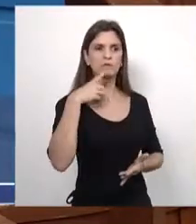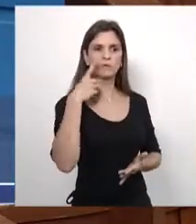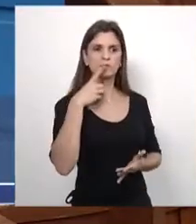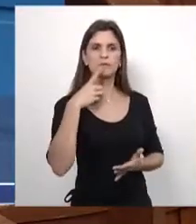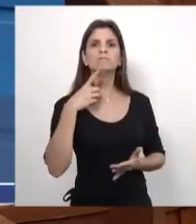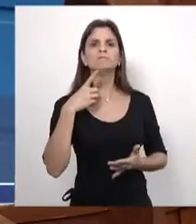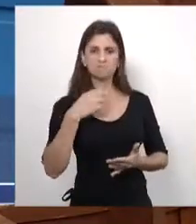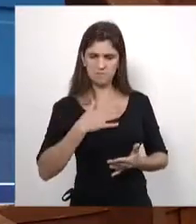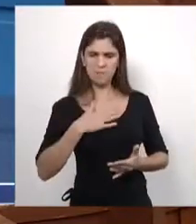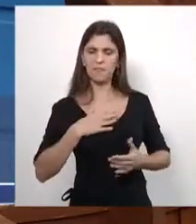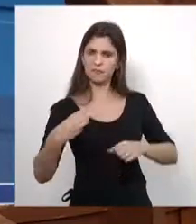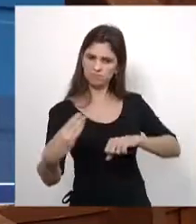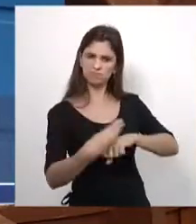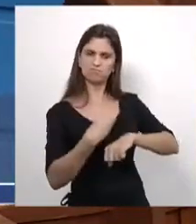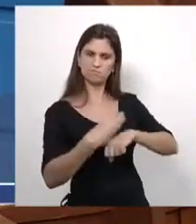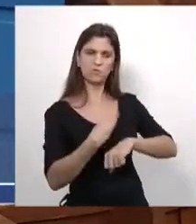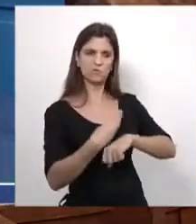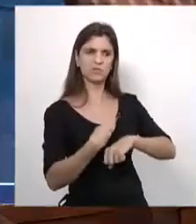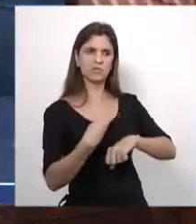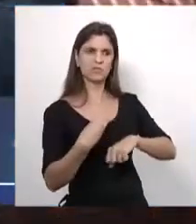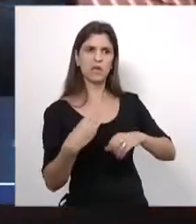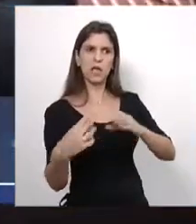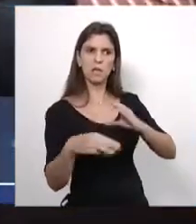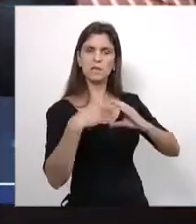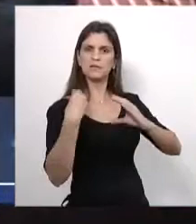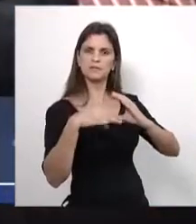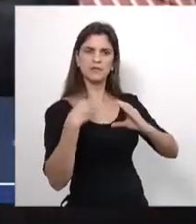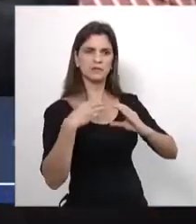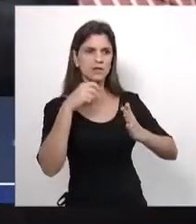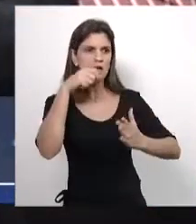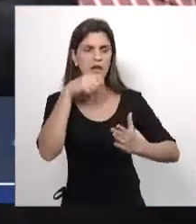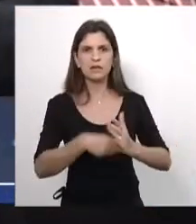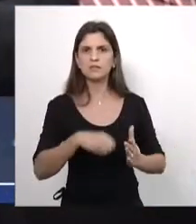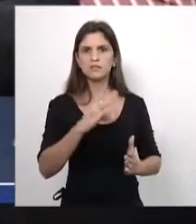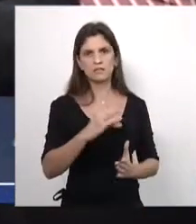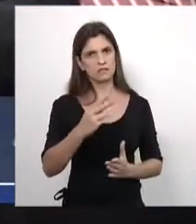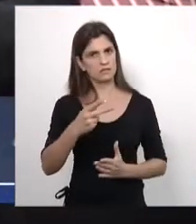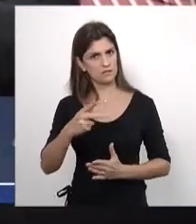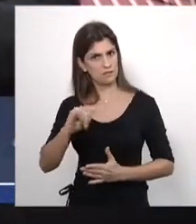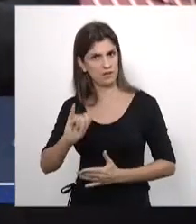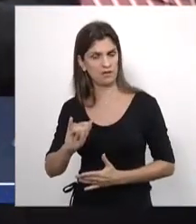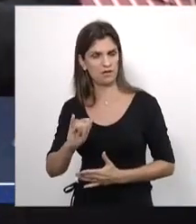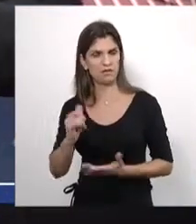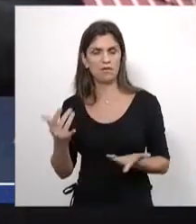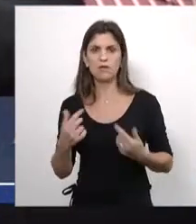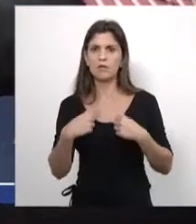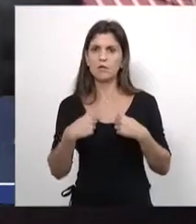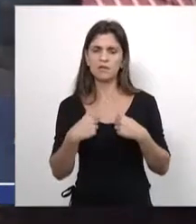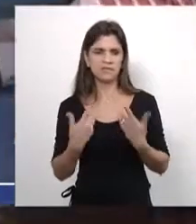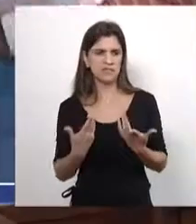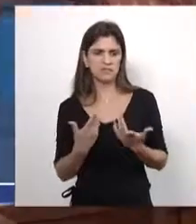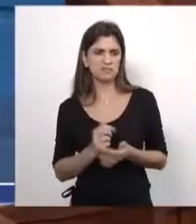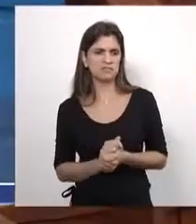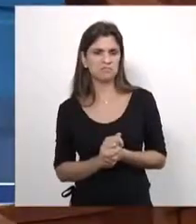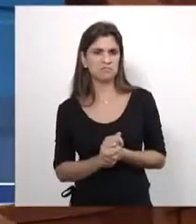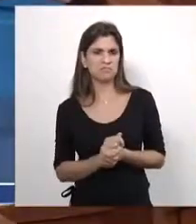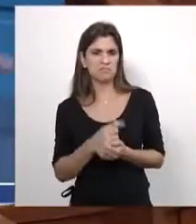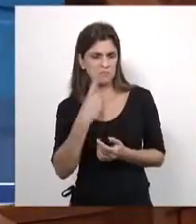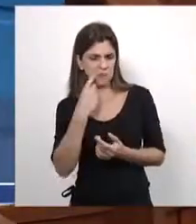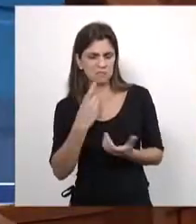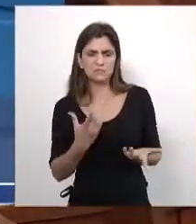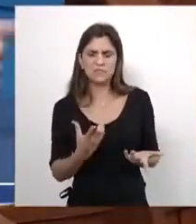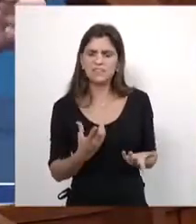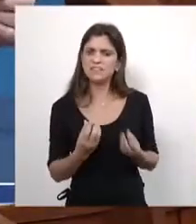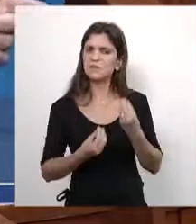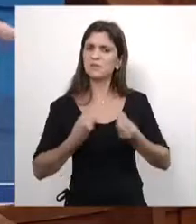vários no meu e-mail, deputado Pedro Queiro, deputado Cabalmi, dizendo assim na CPI. Eu não fui convencido da CPI. Só o deputado acabou de ler aqui na tribuna três